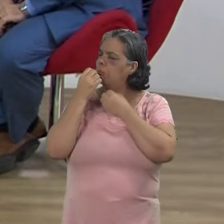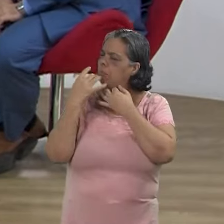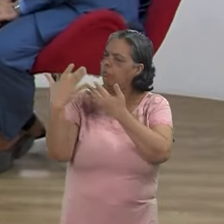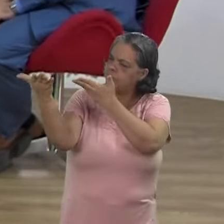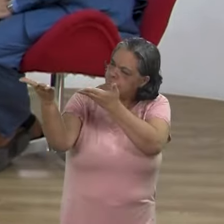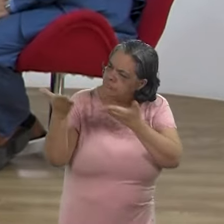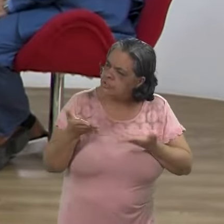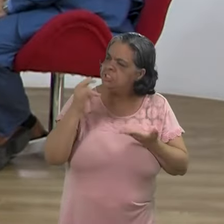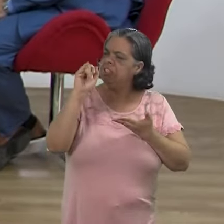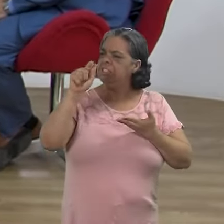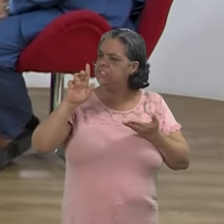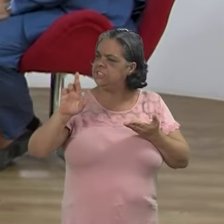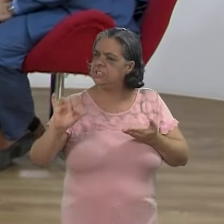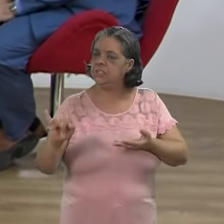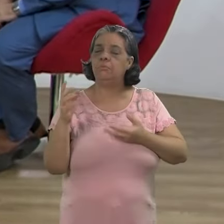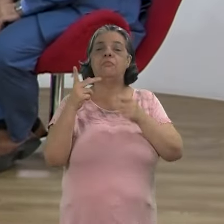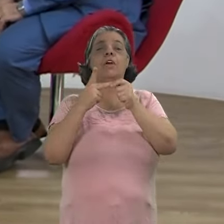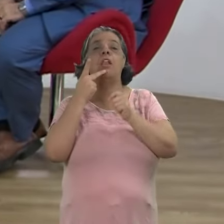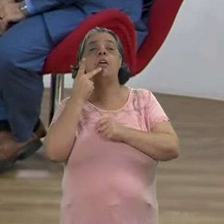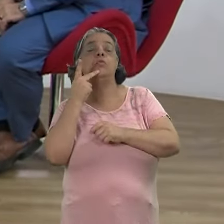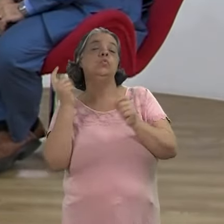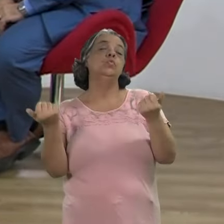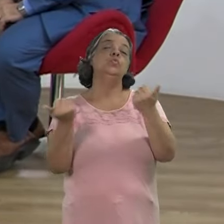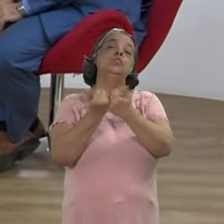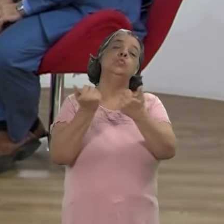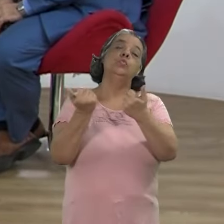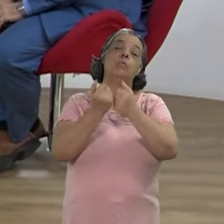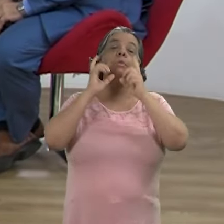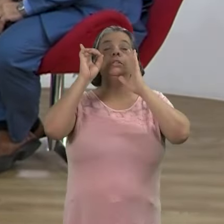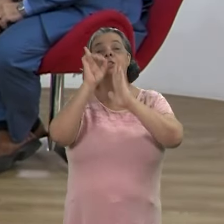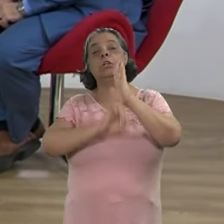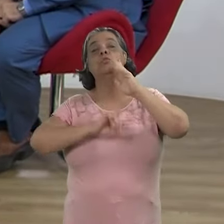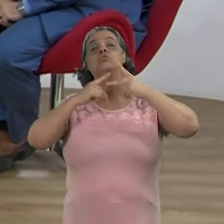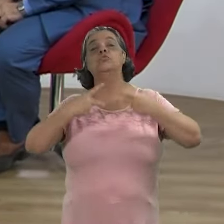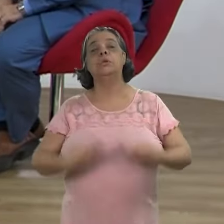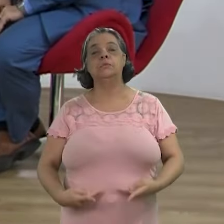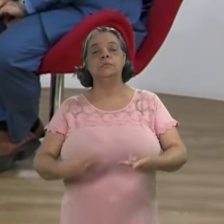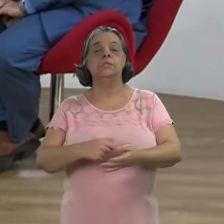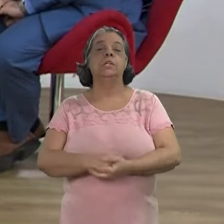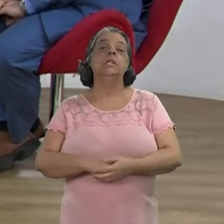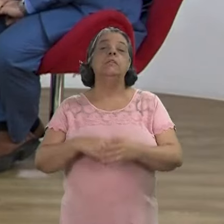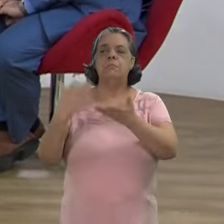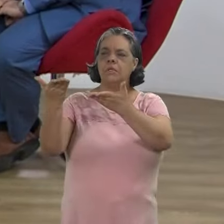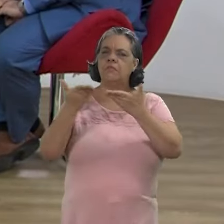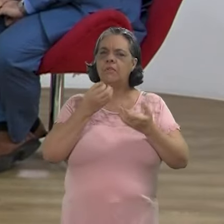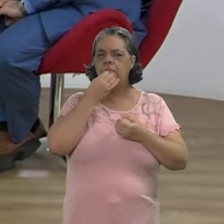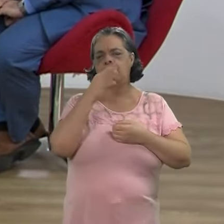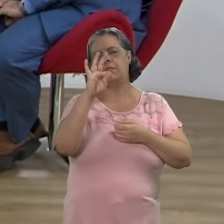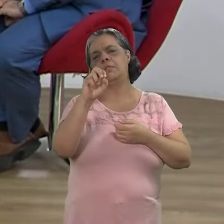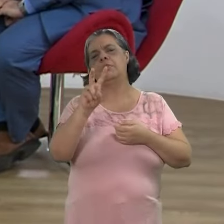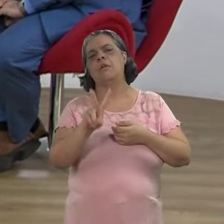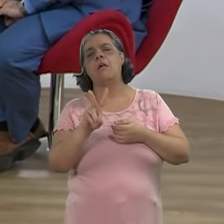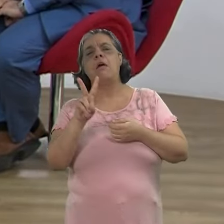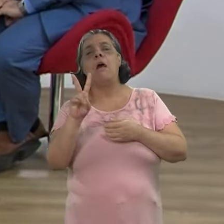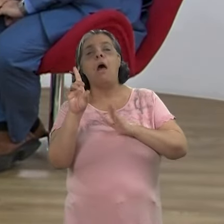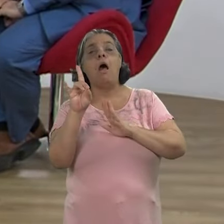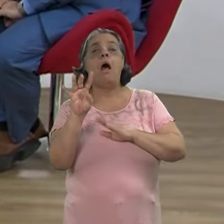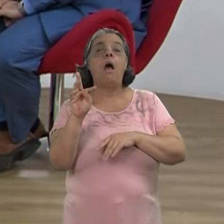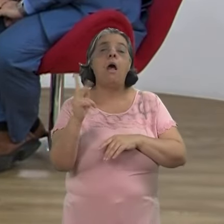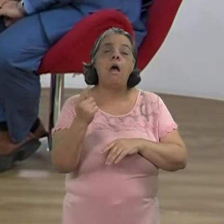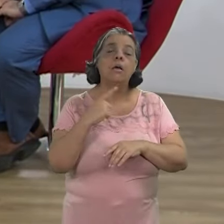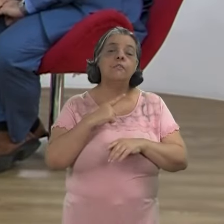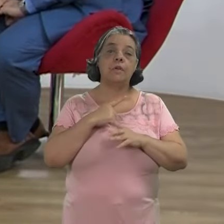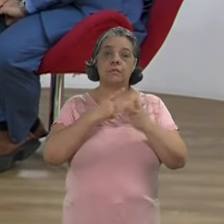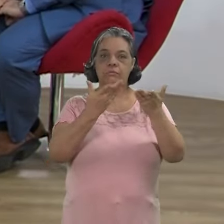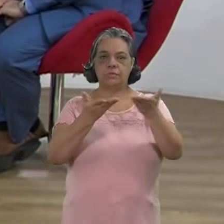Ingrid, muito obrigado por terem talpado esse convite para a gente estar falando sobre direitos humanos. Sejam muito bem-vindos ao TVDH. Obrigada. E eu